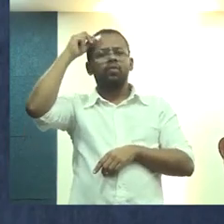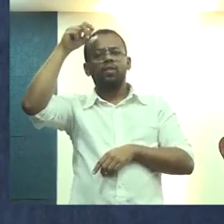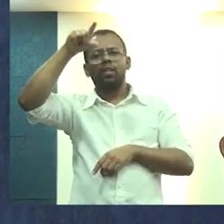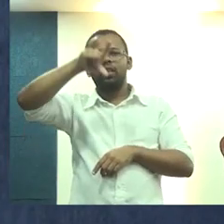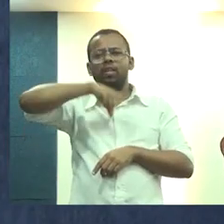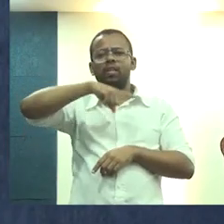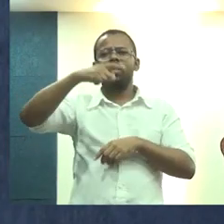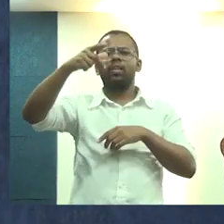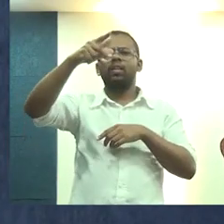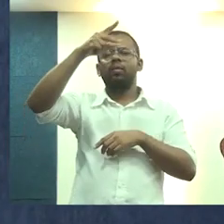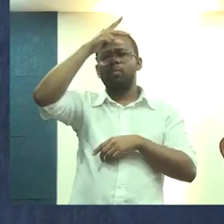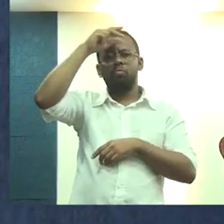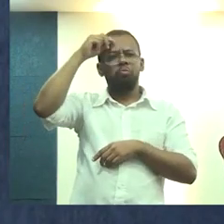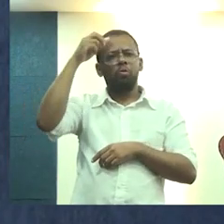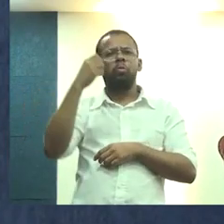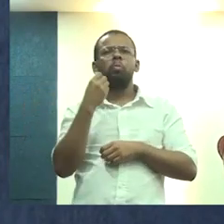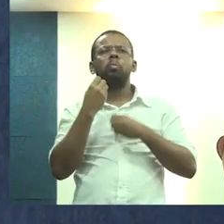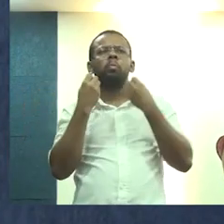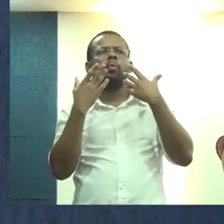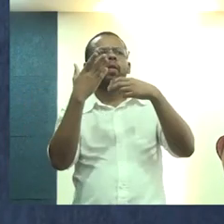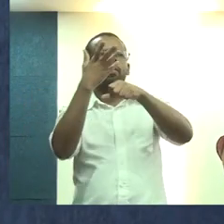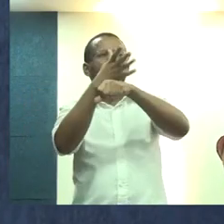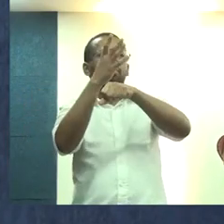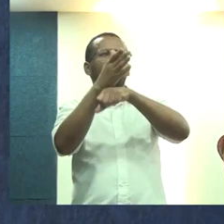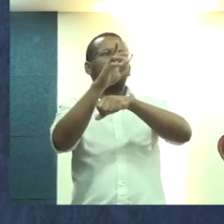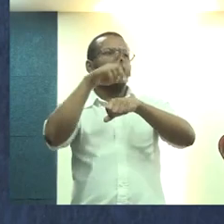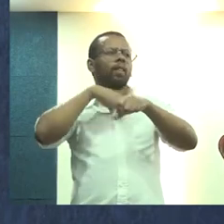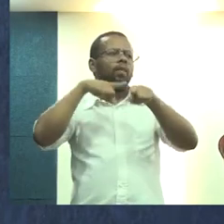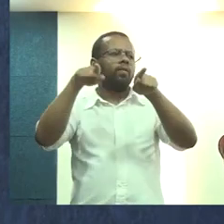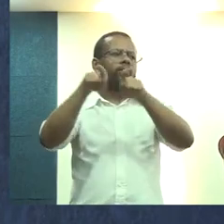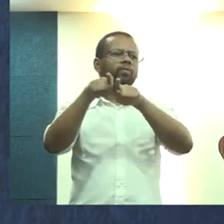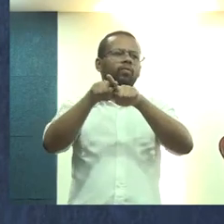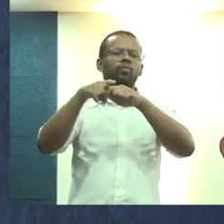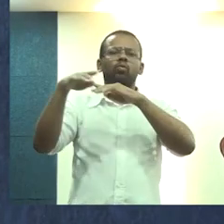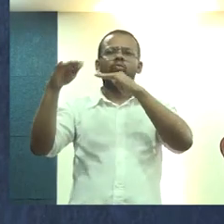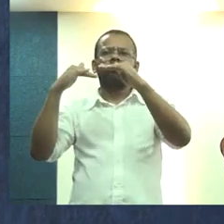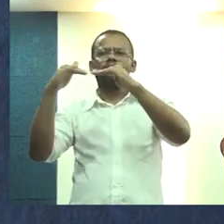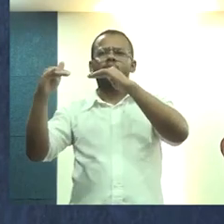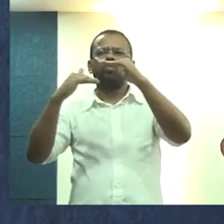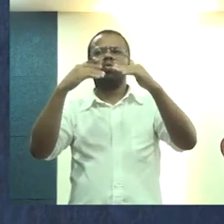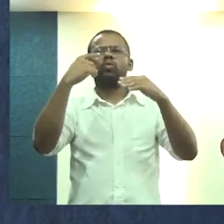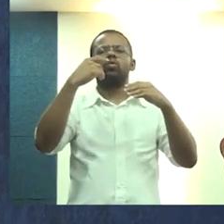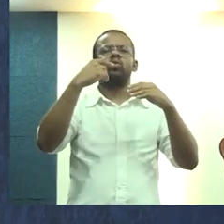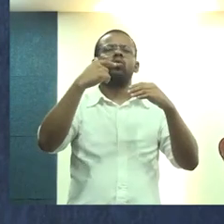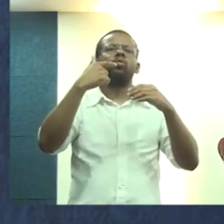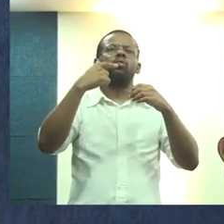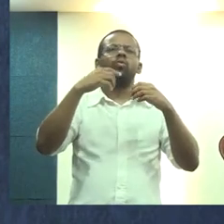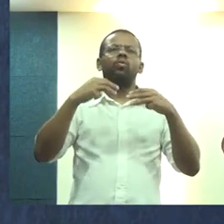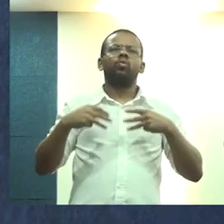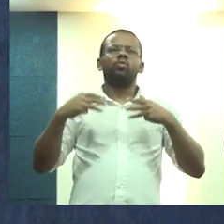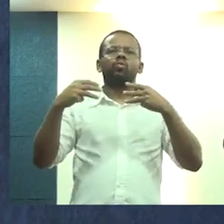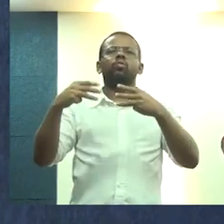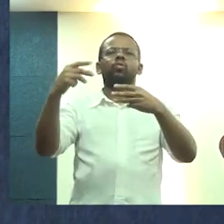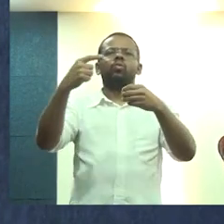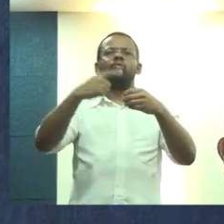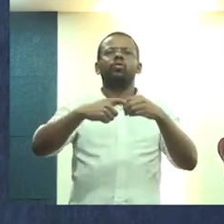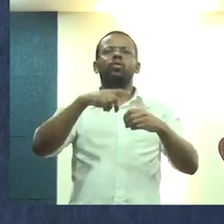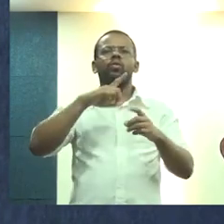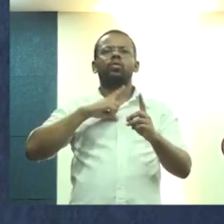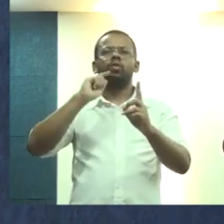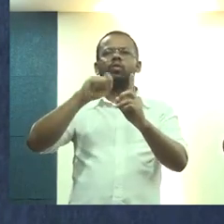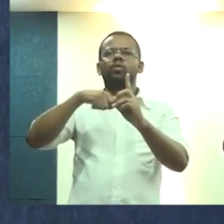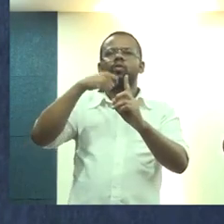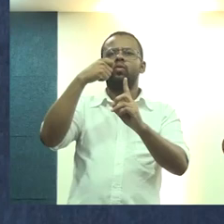aqui apresentando as suas boas práticas, também, com o envolvimento aqui do Ministério das Cidades, e